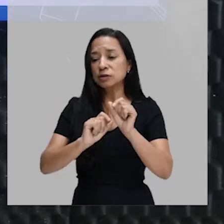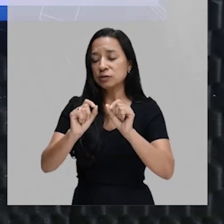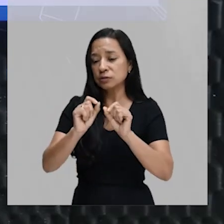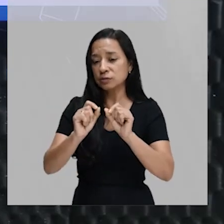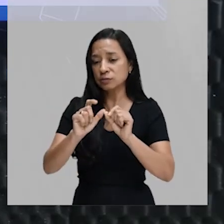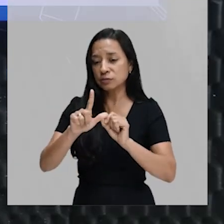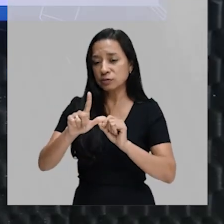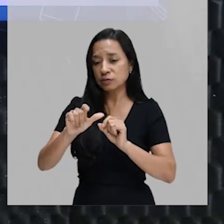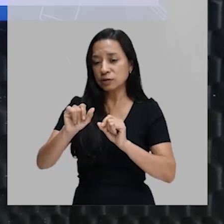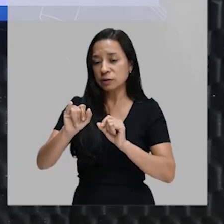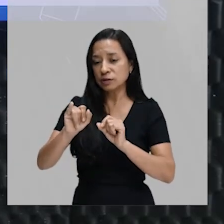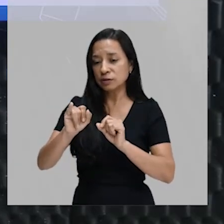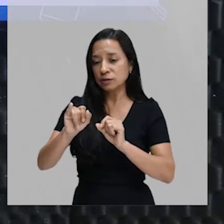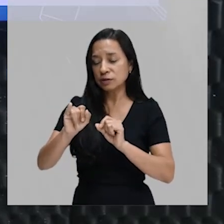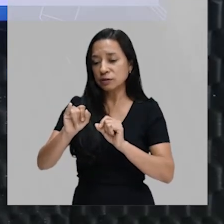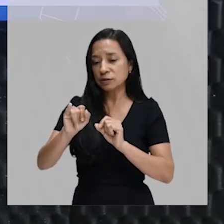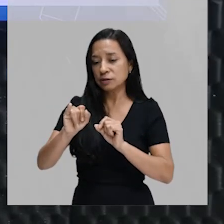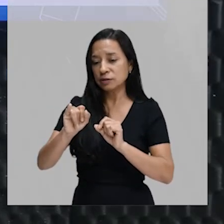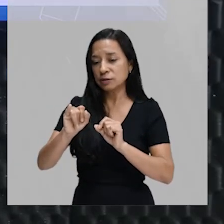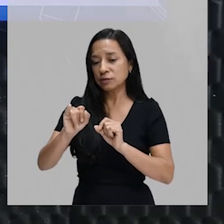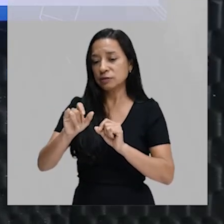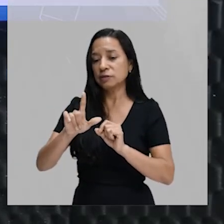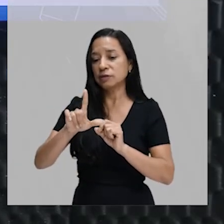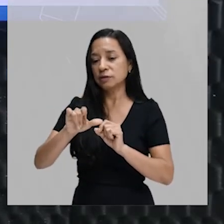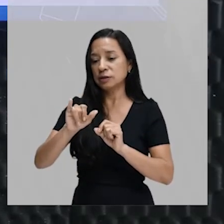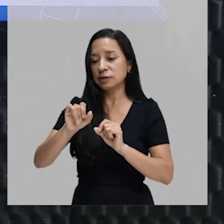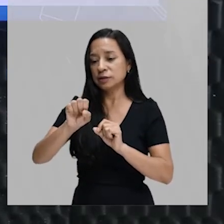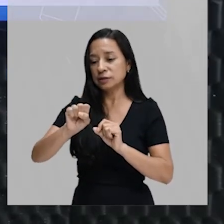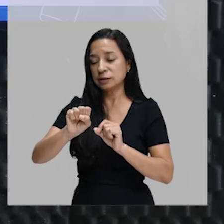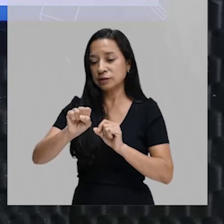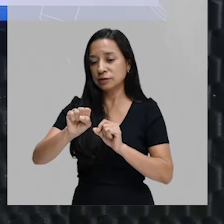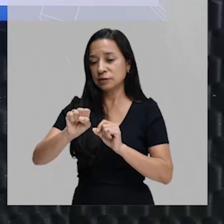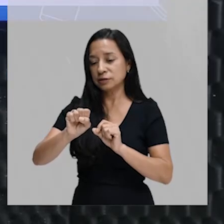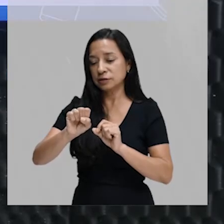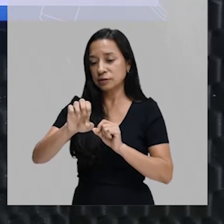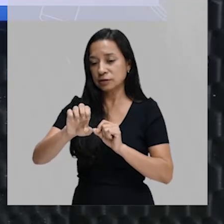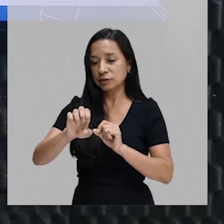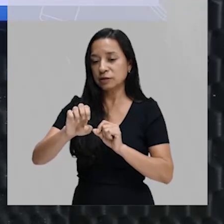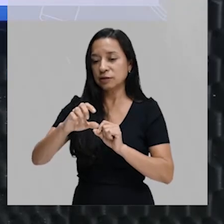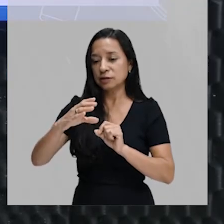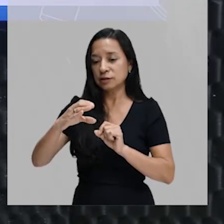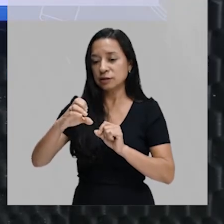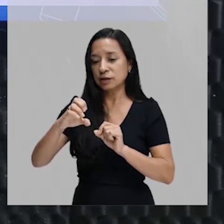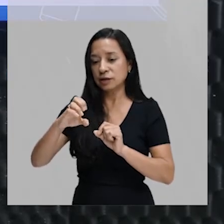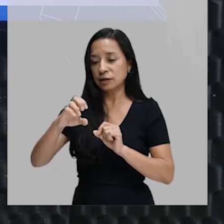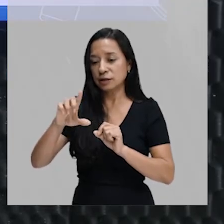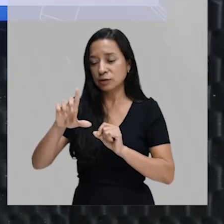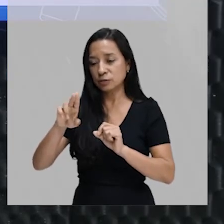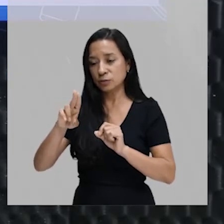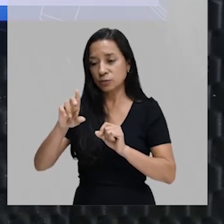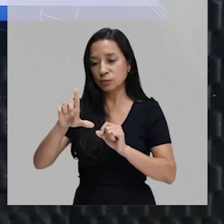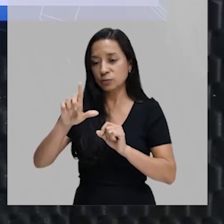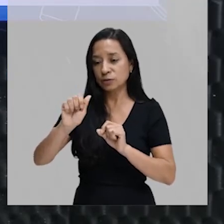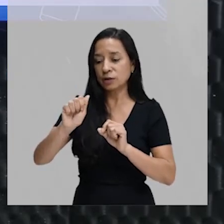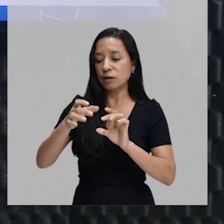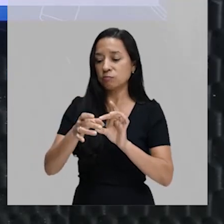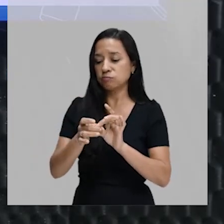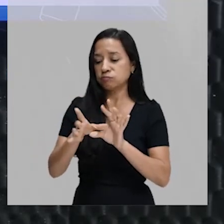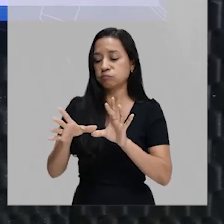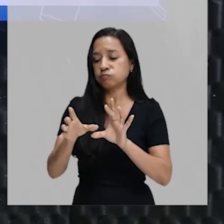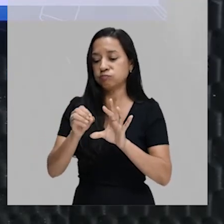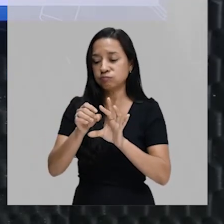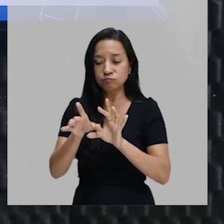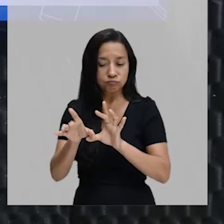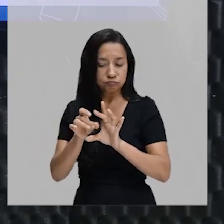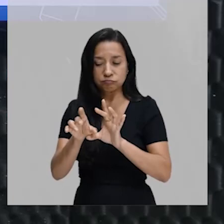lise, l-i-s-e, lise celular. Ou seja, a bactéria vai ter um rompimento, liberando os milhares e